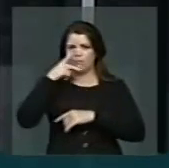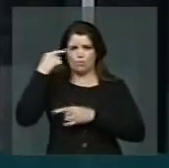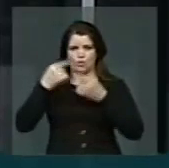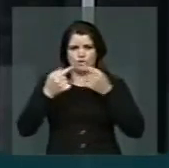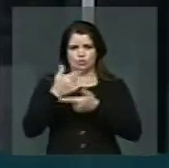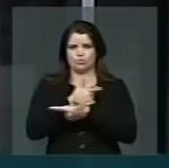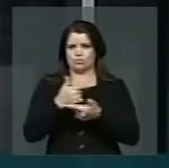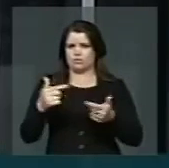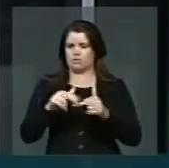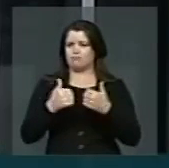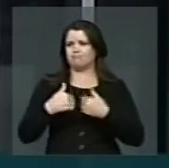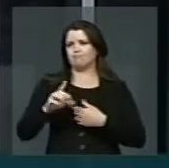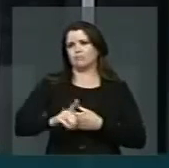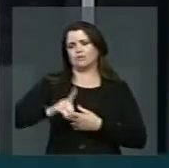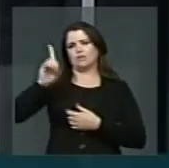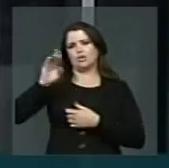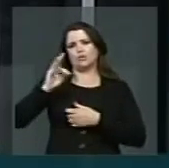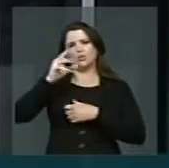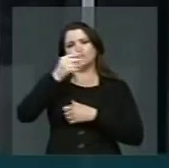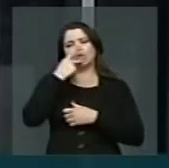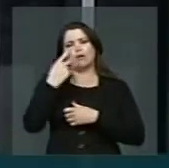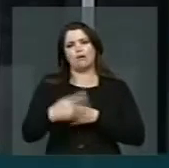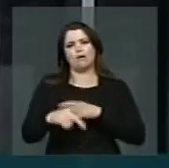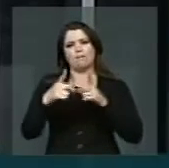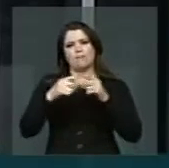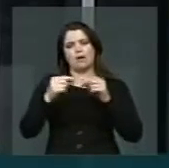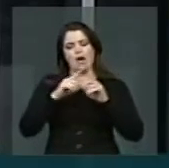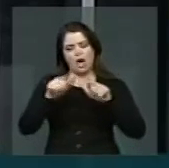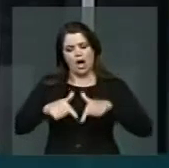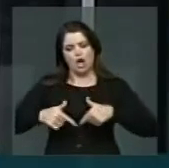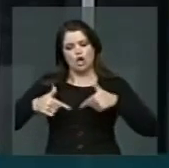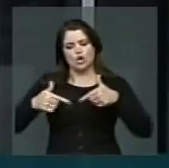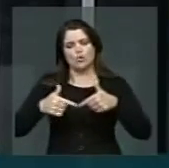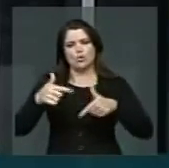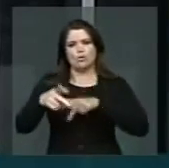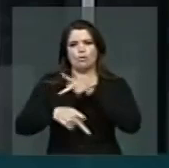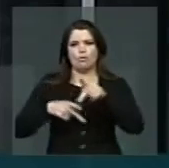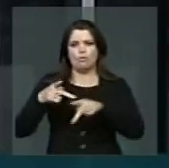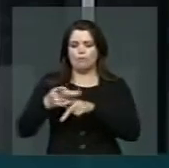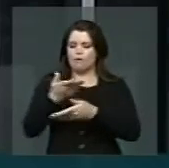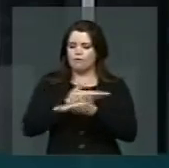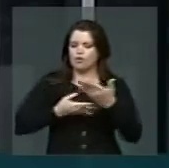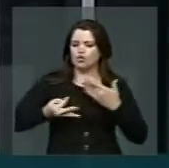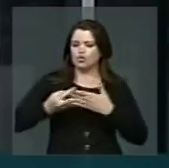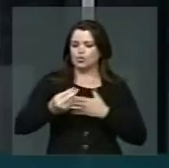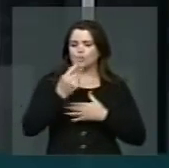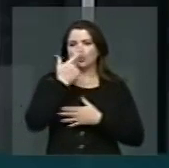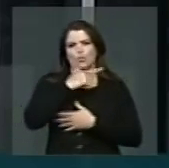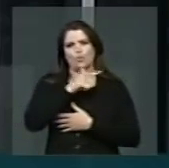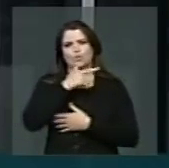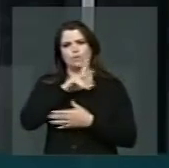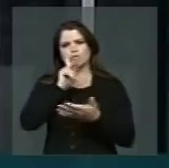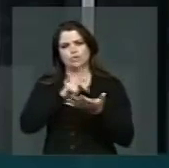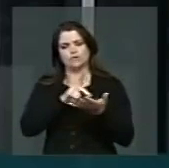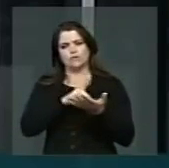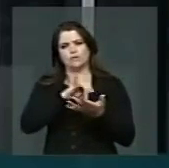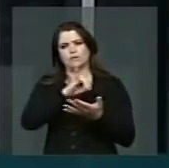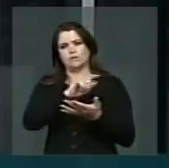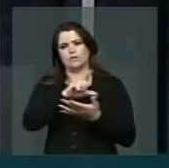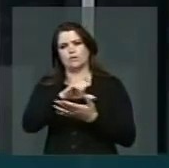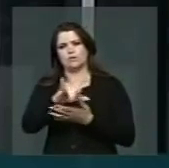E, graças a Deus, essa Brasília, com a luta do seu povo e da sua gente, conseguiu exalcer,